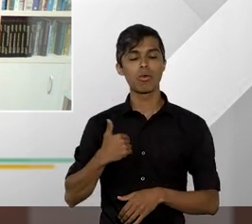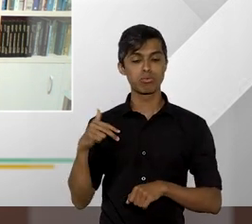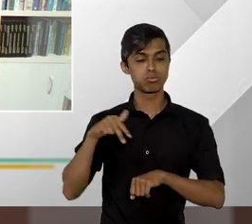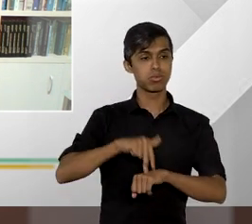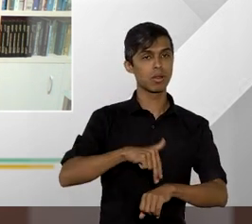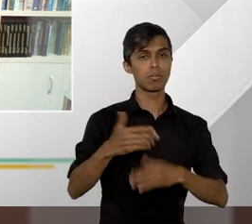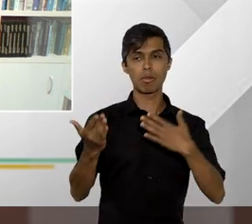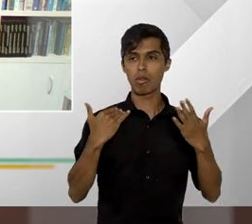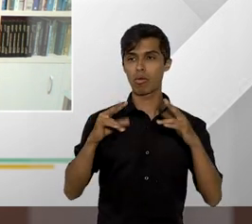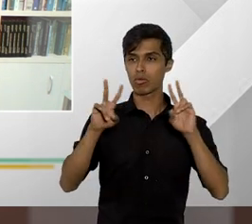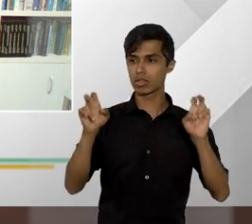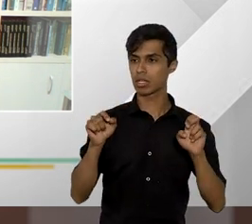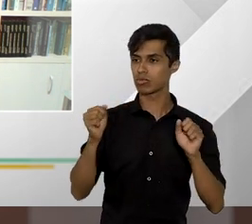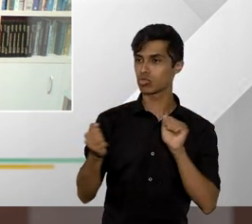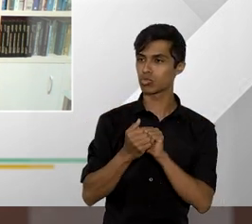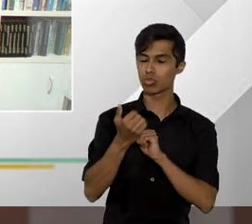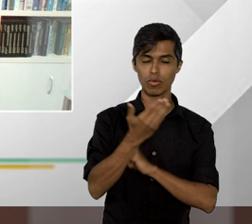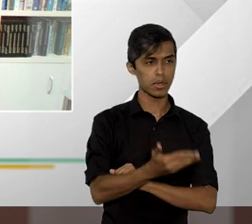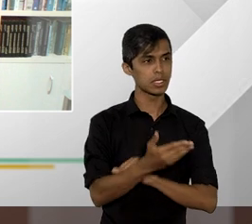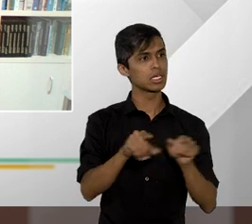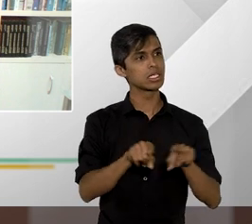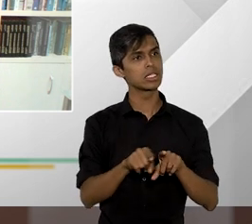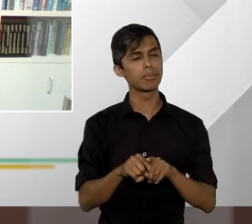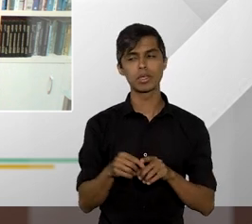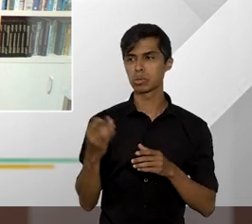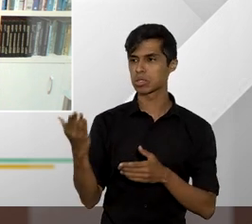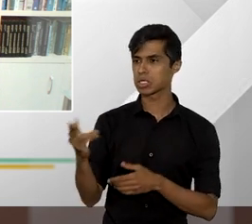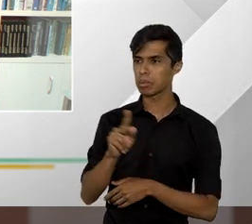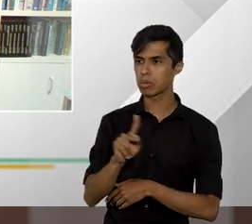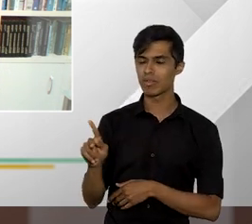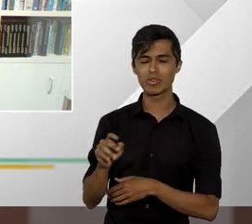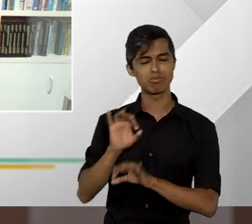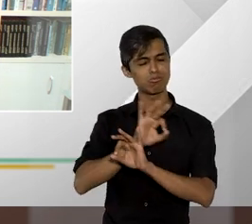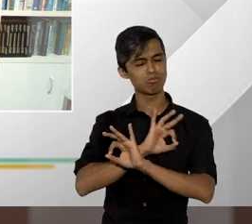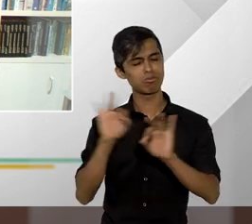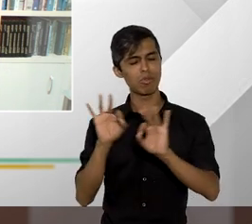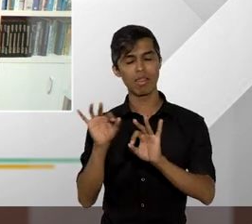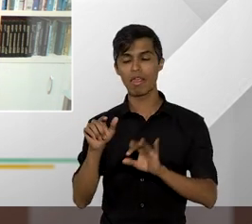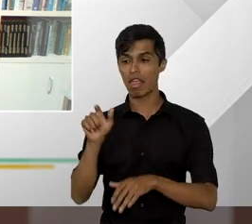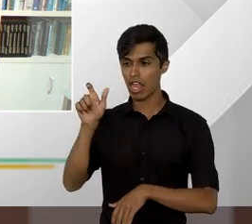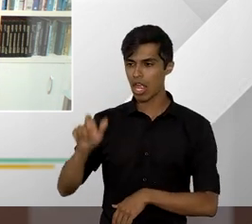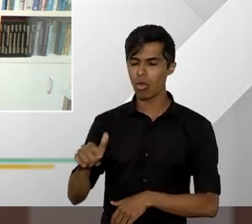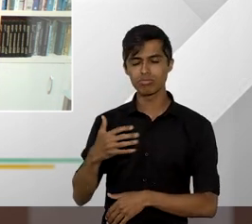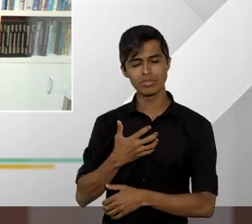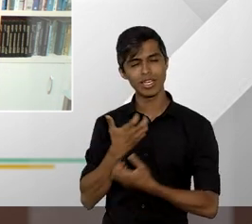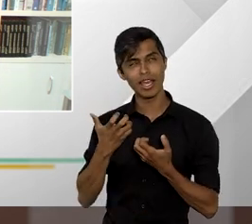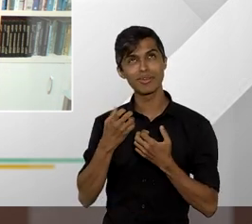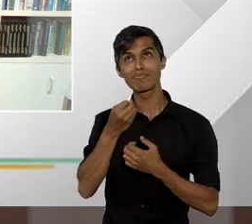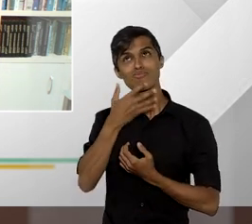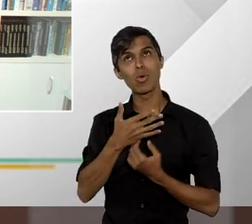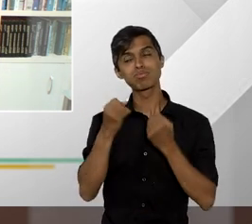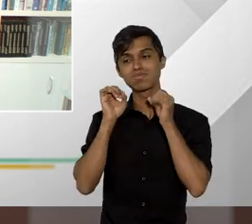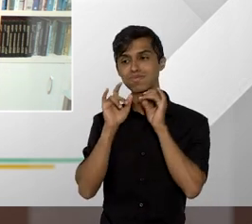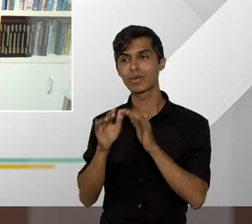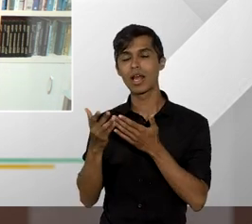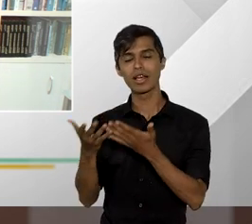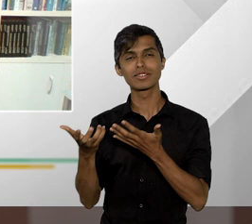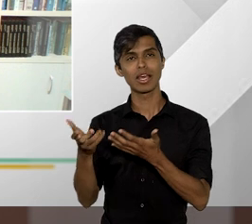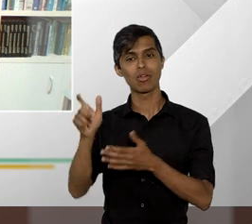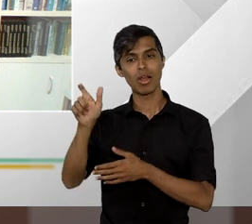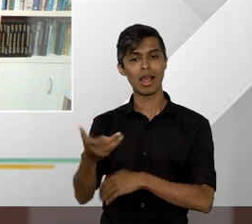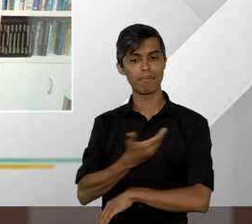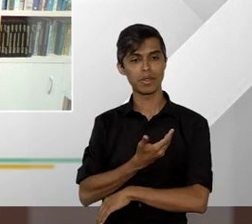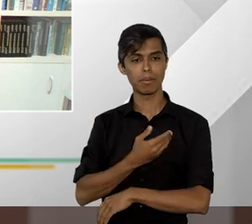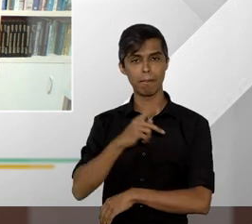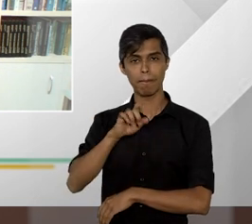debatendo esse tema com você e com esse professor brilhante professor que eu tanto quero bem tanto admiro um amigo querido que é o professor